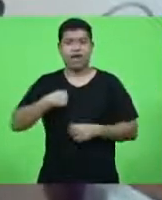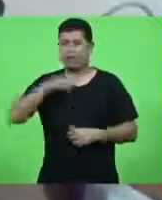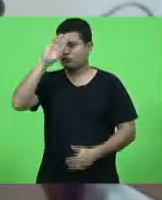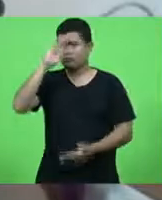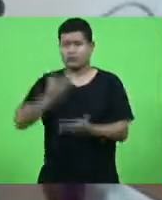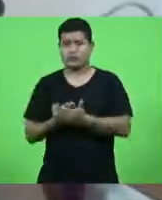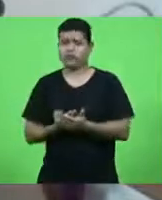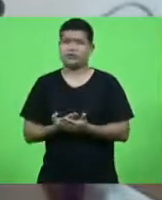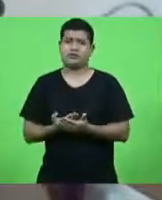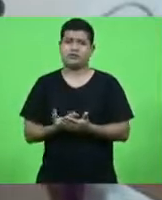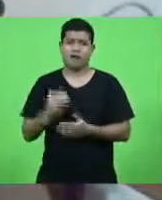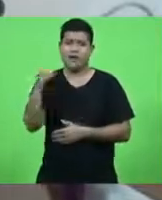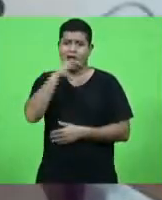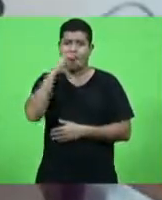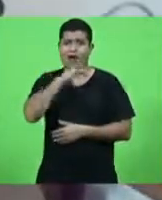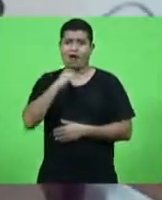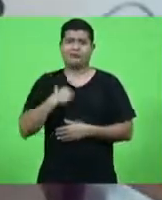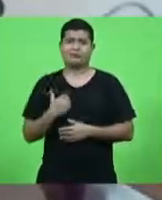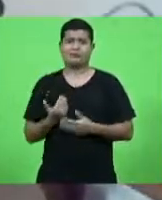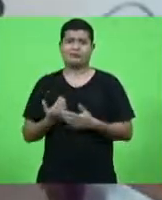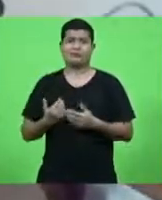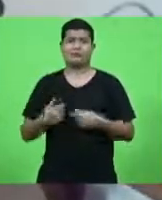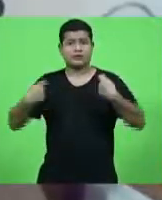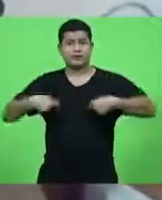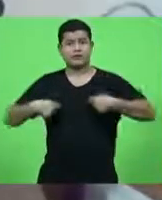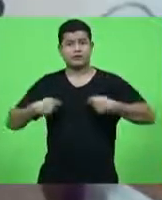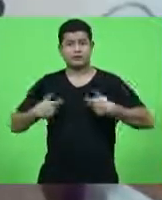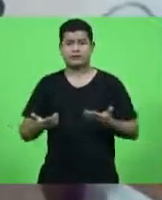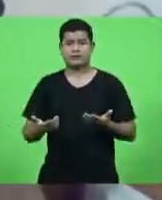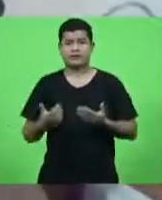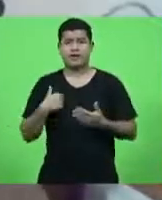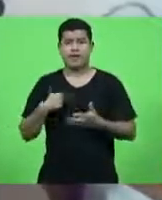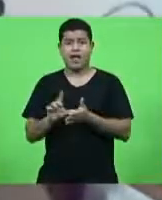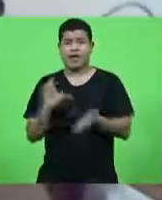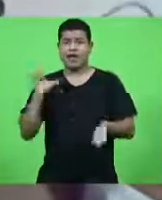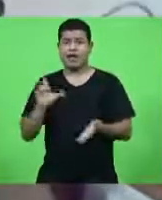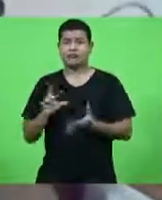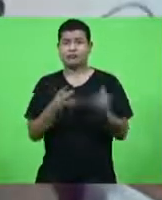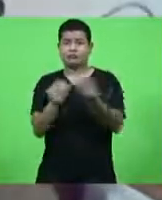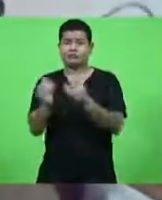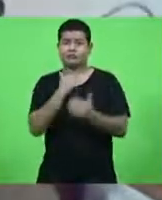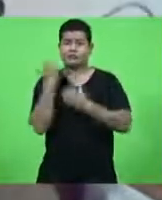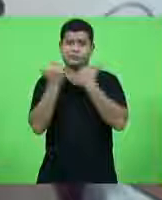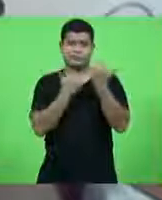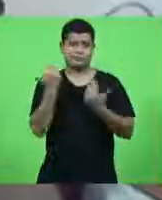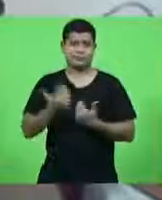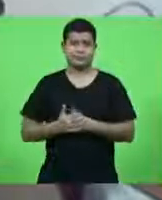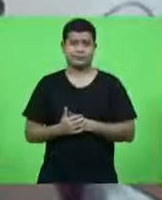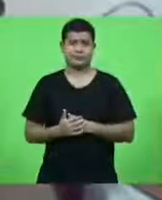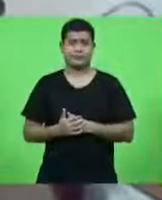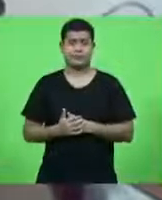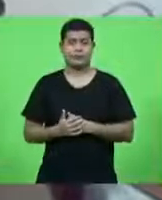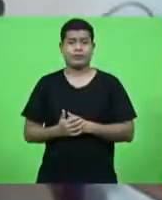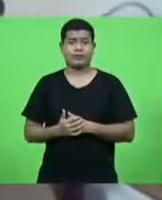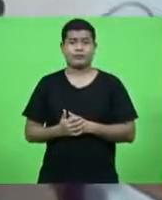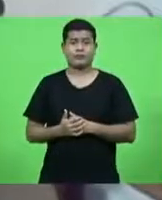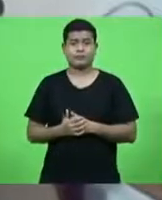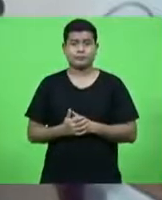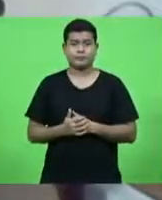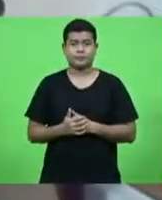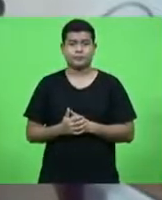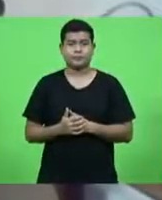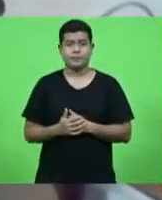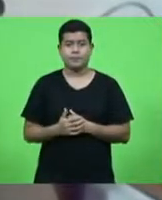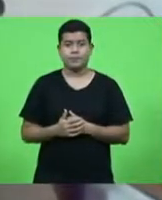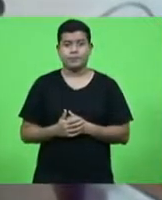rápido essa vacinação rápido antes de tantas vidas serem enceifadas agora surge a notícia